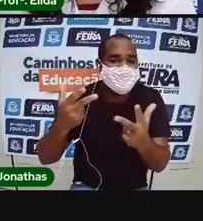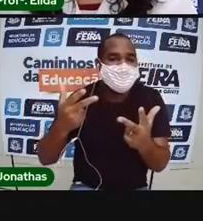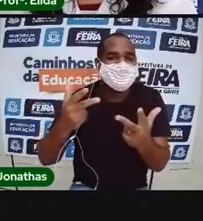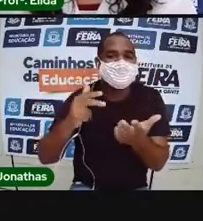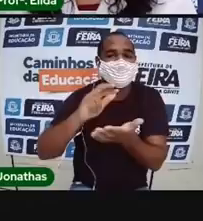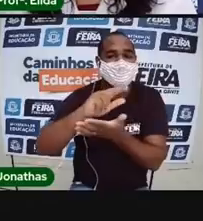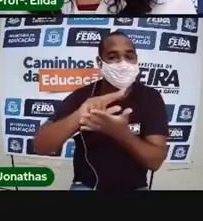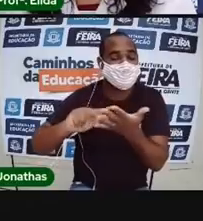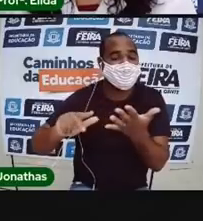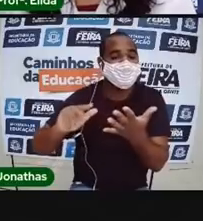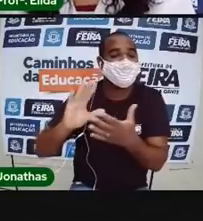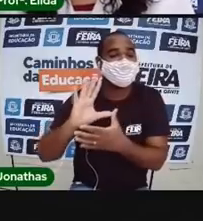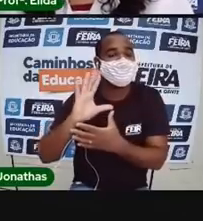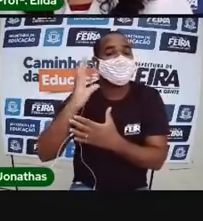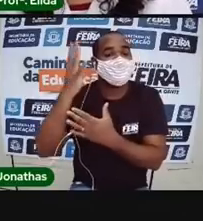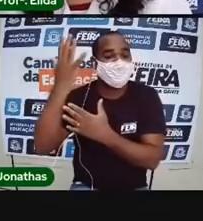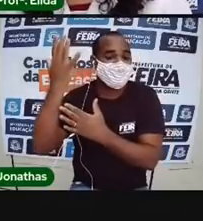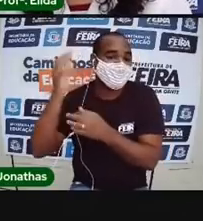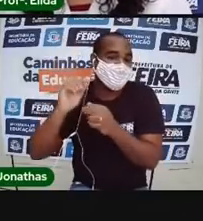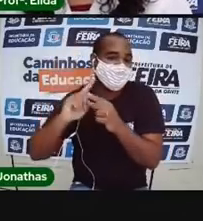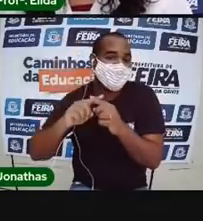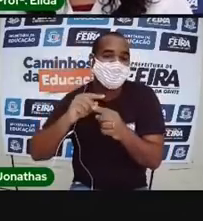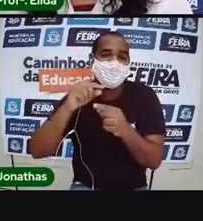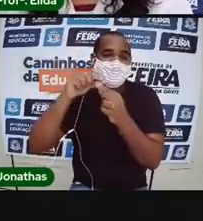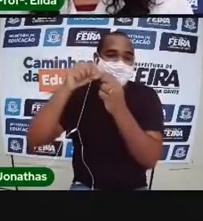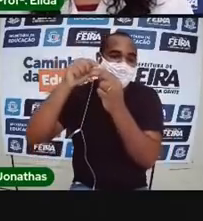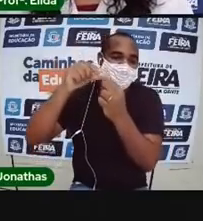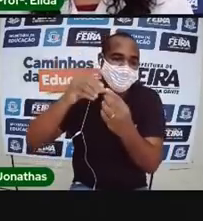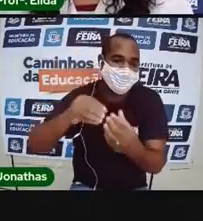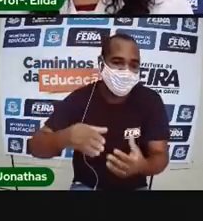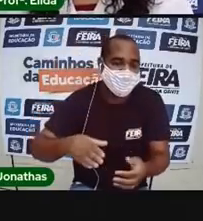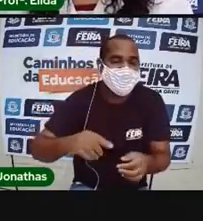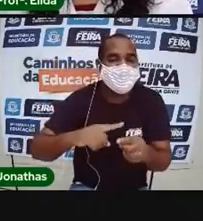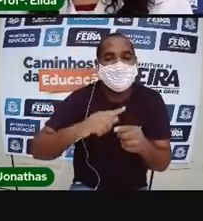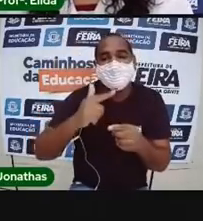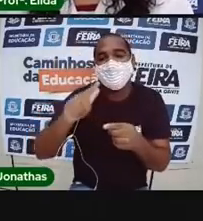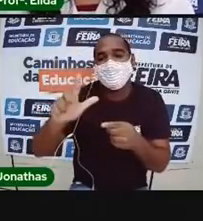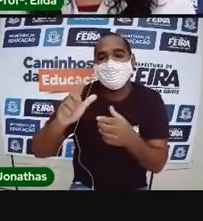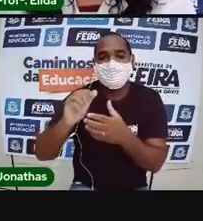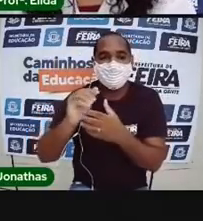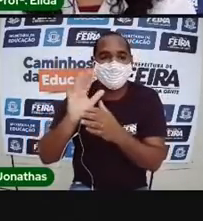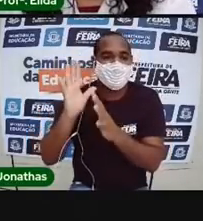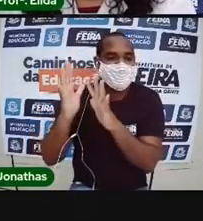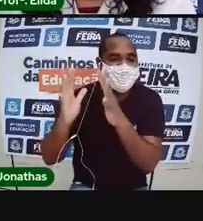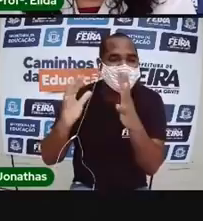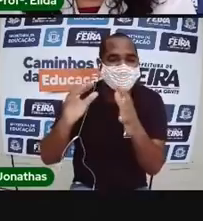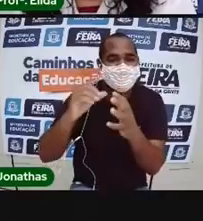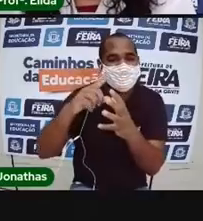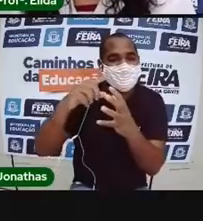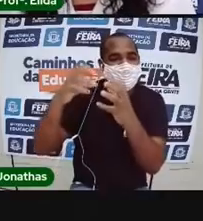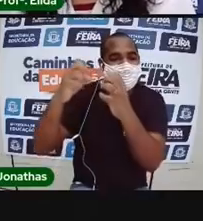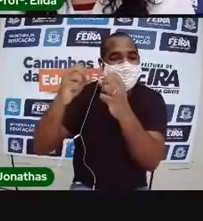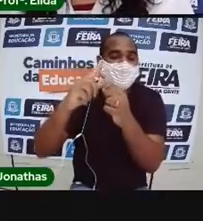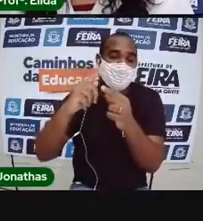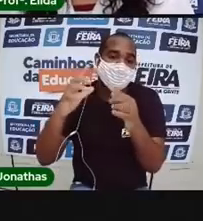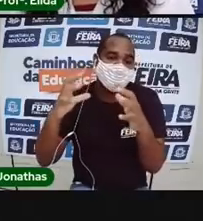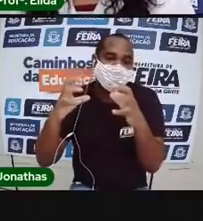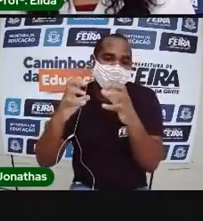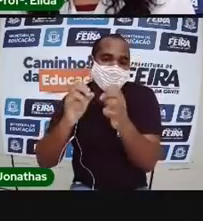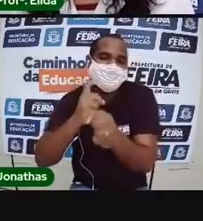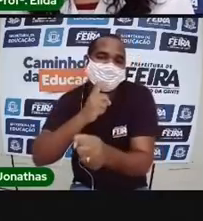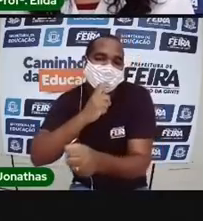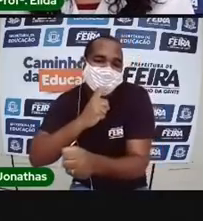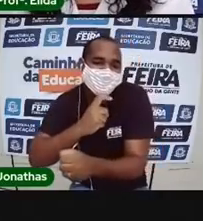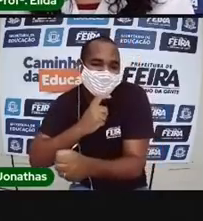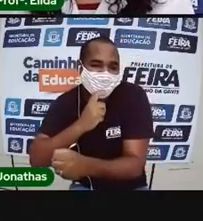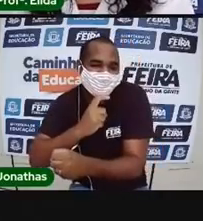passar das estações. Da primavera, do verão, do outono e do inverno. Quando não